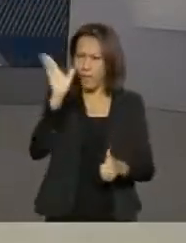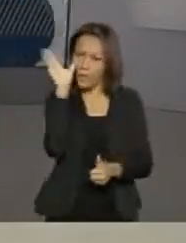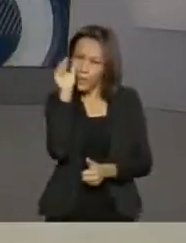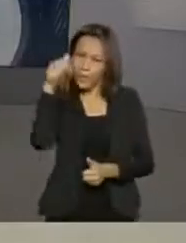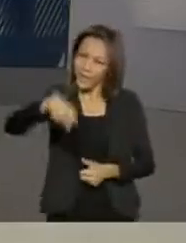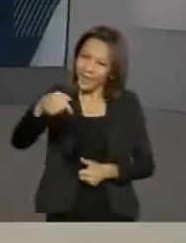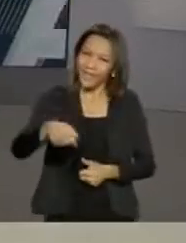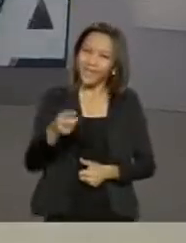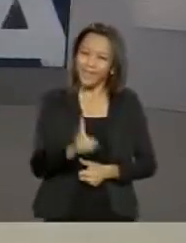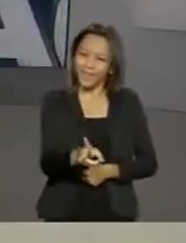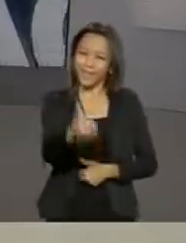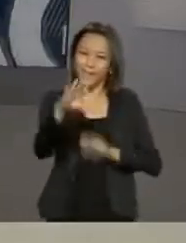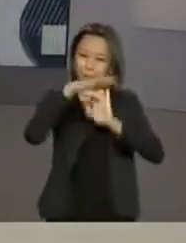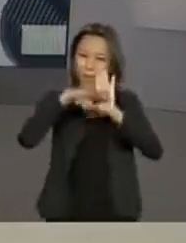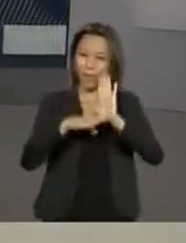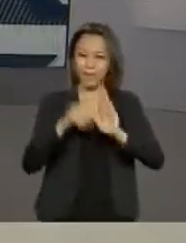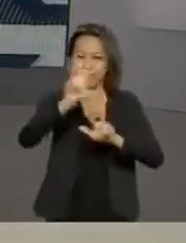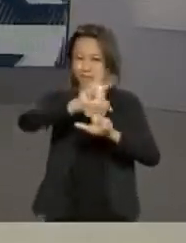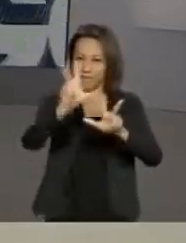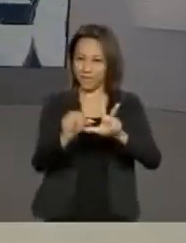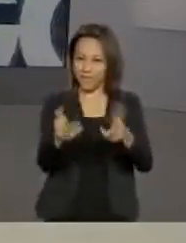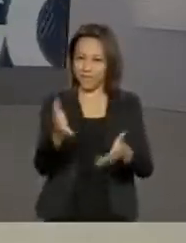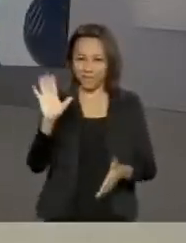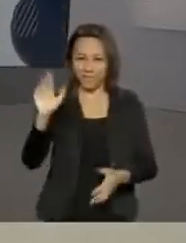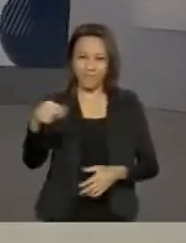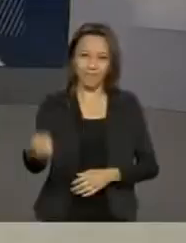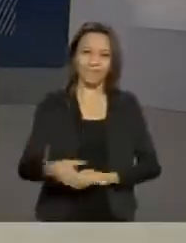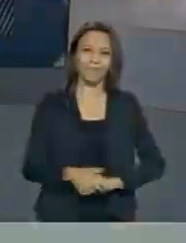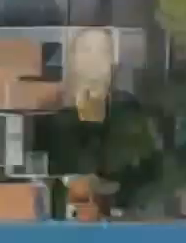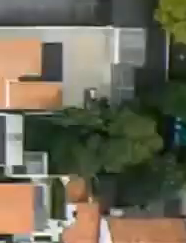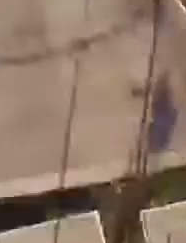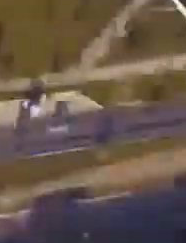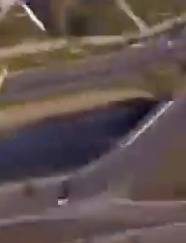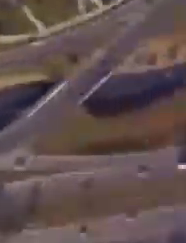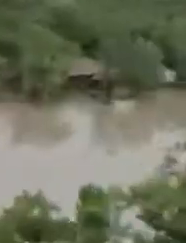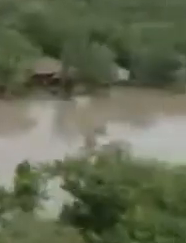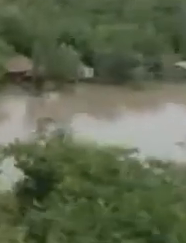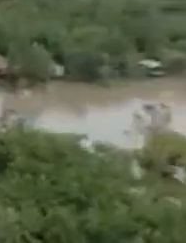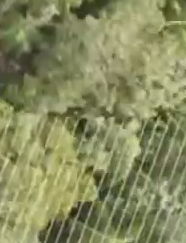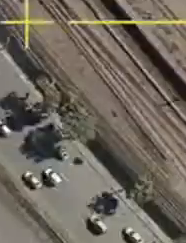Dia. Fica agora com a nossa programação. Até a próxima. Tchau.